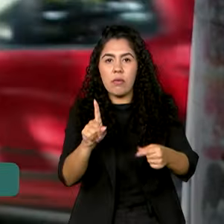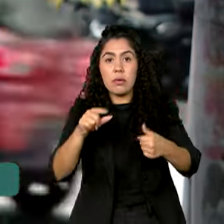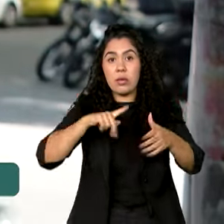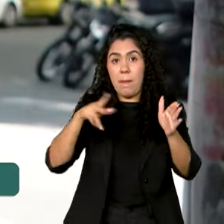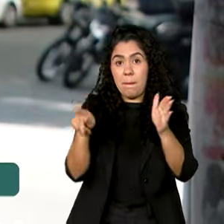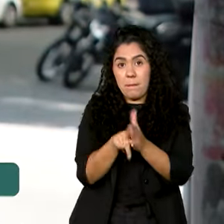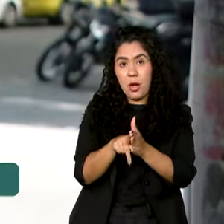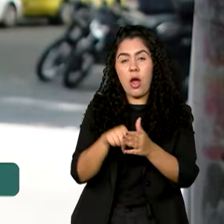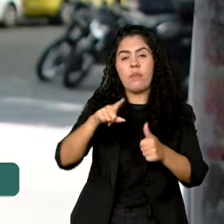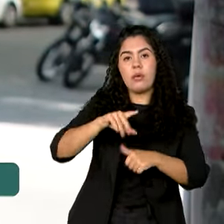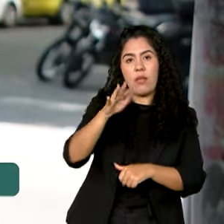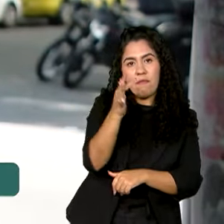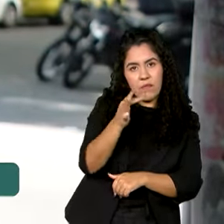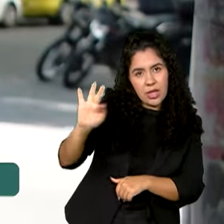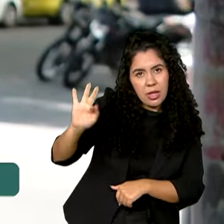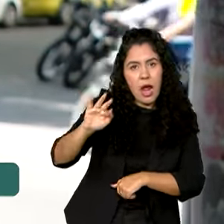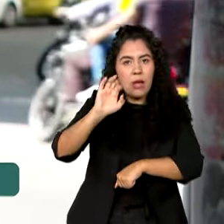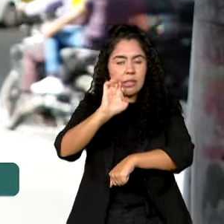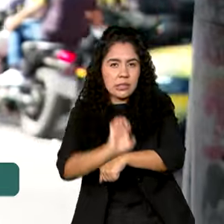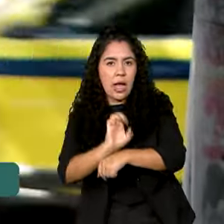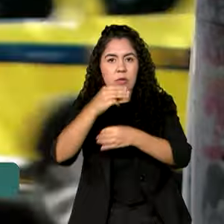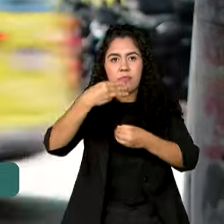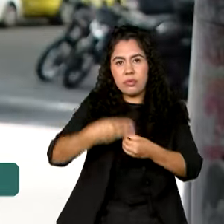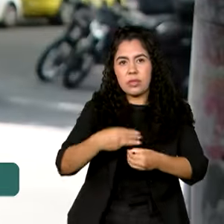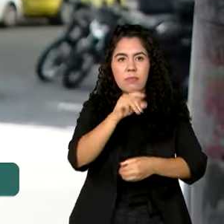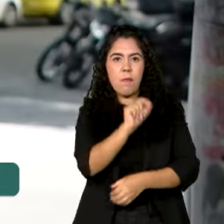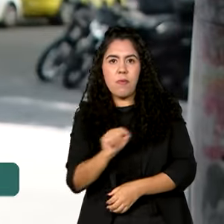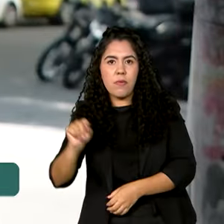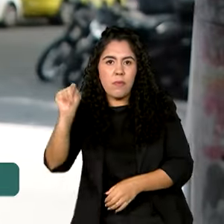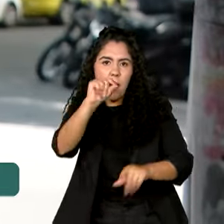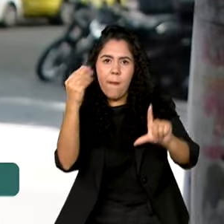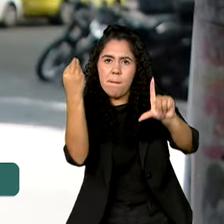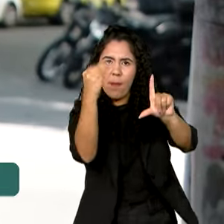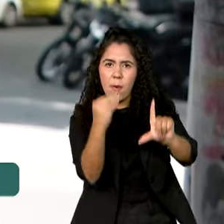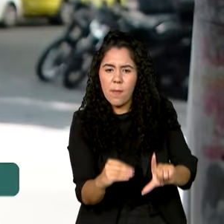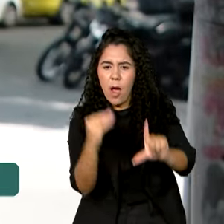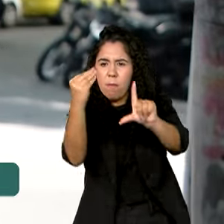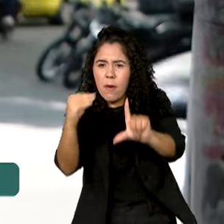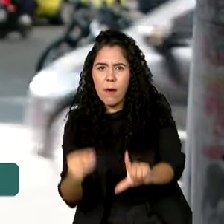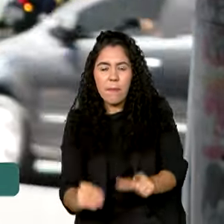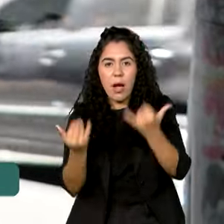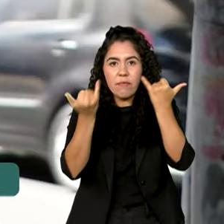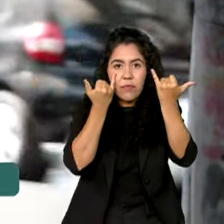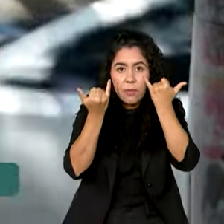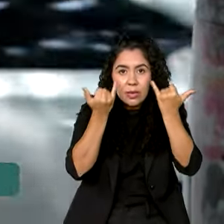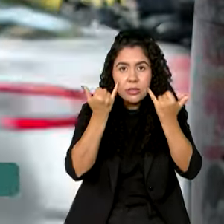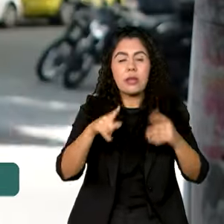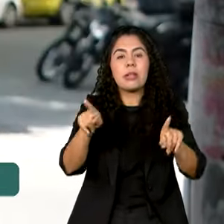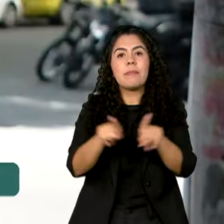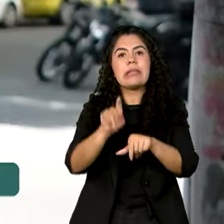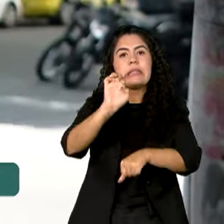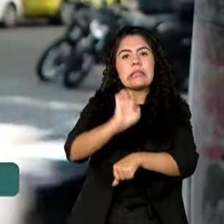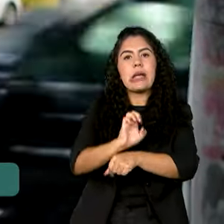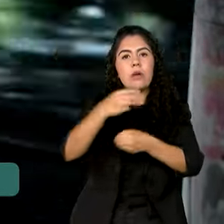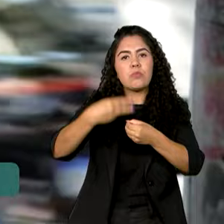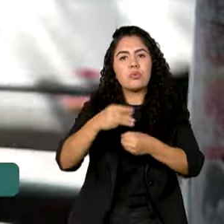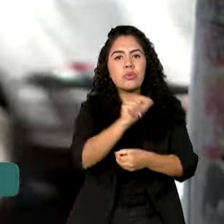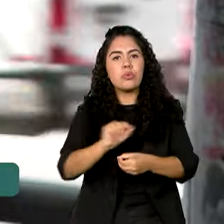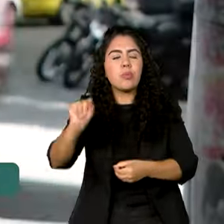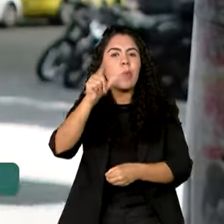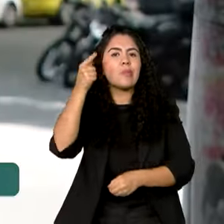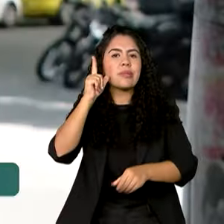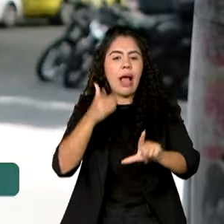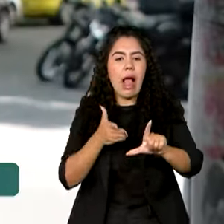federal, estadual e municipal. A participação na rede gov.br possibilita que estados e municípios tenham acesso gratuito, sem